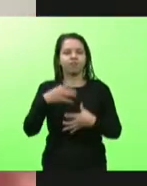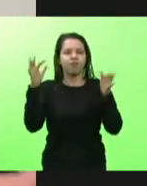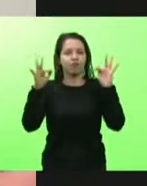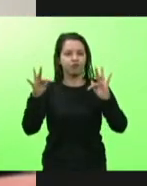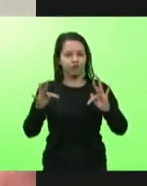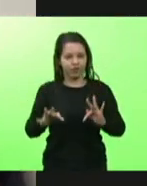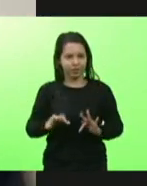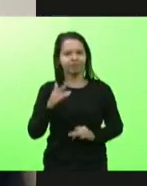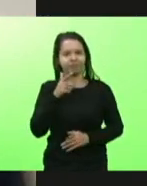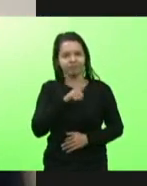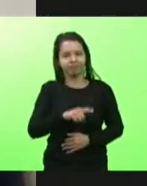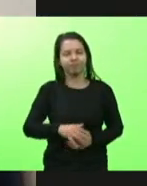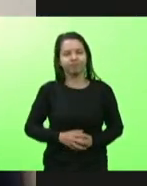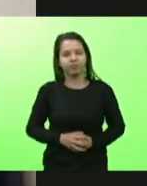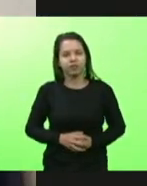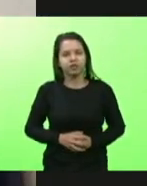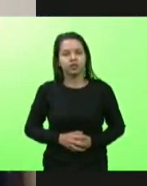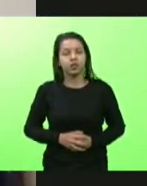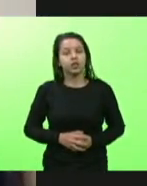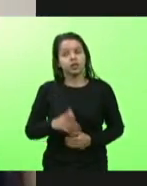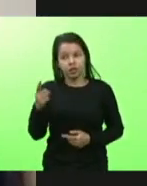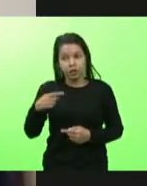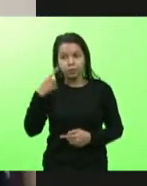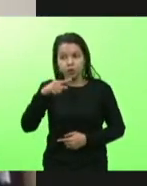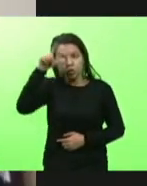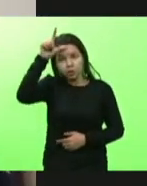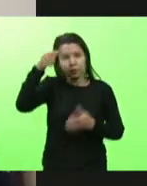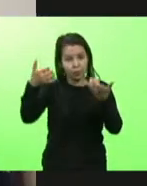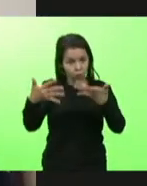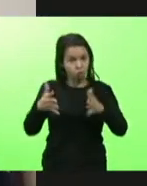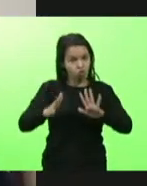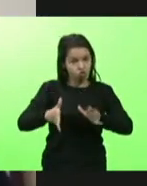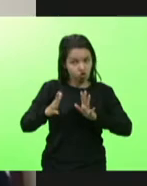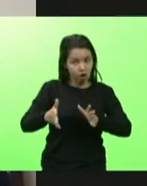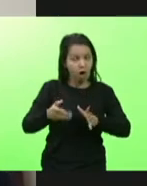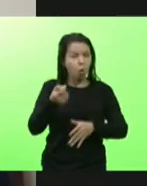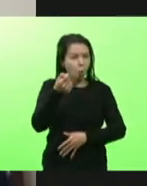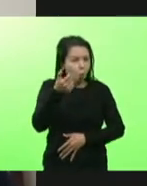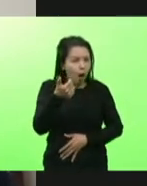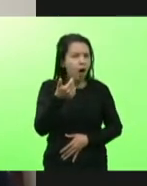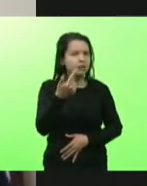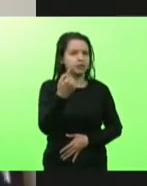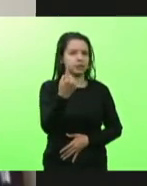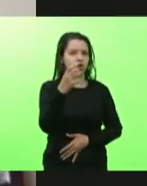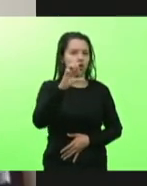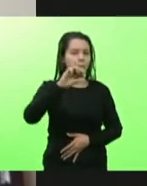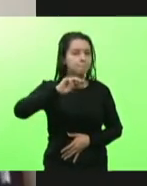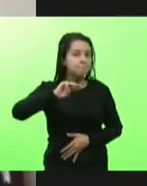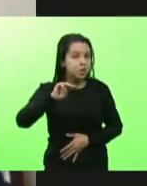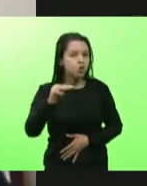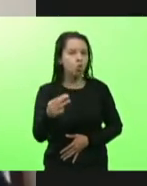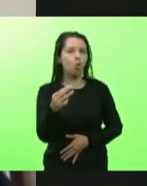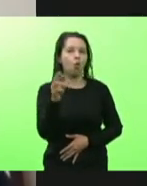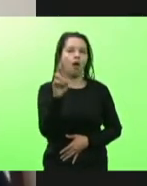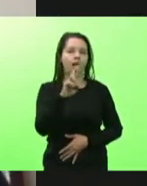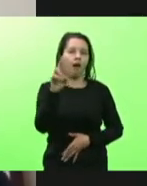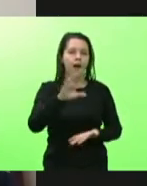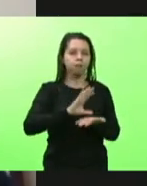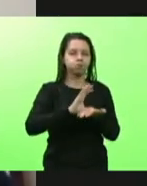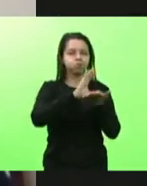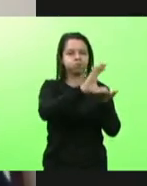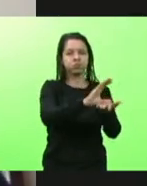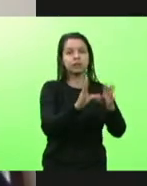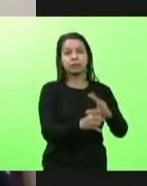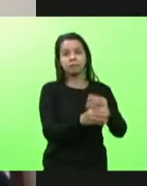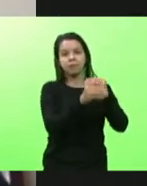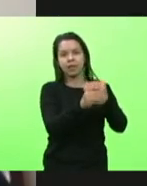E como falou muito bem o deputado Lima, foram entregues quase 19 milhões de reais de emendas